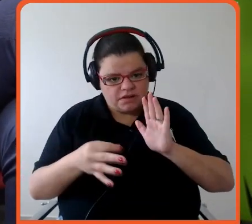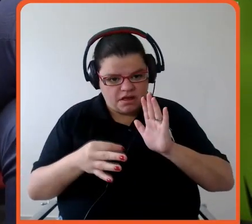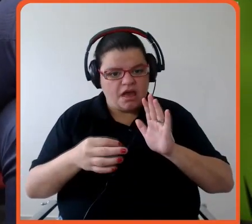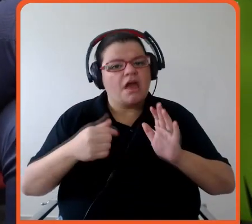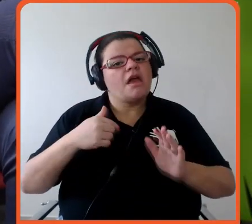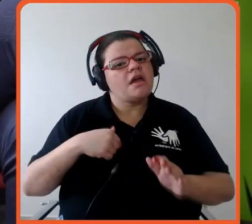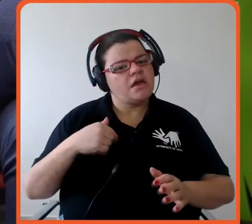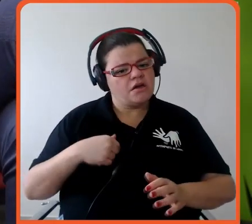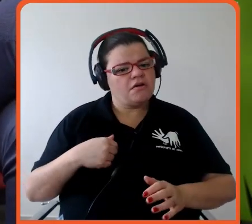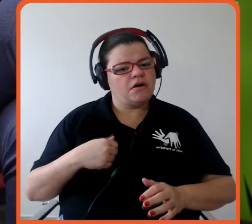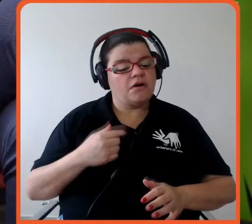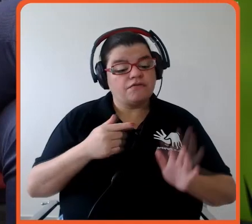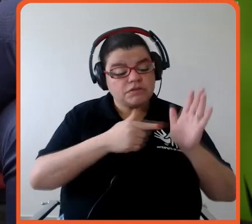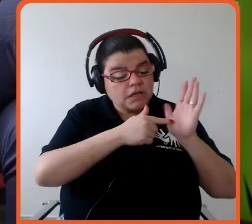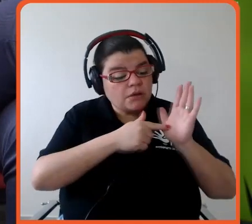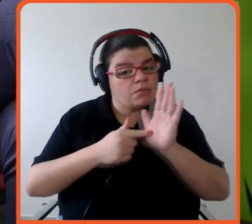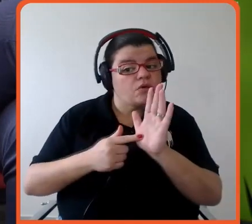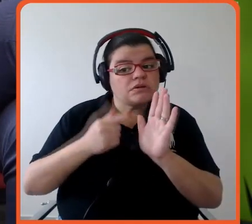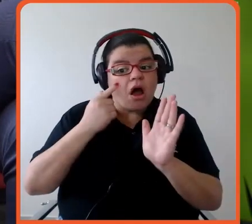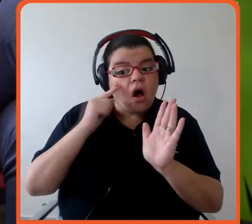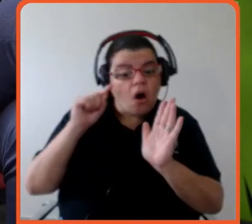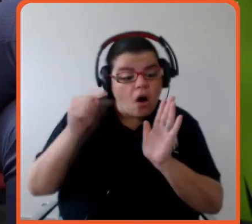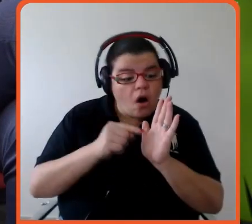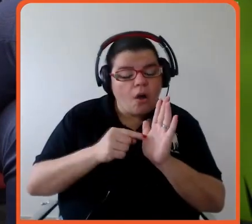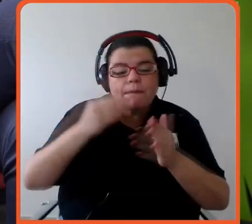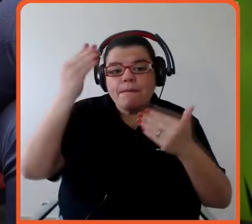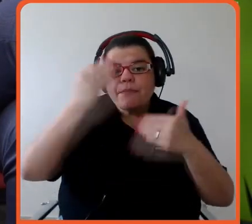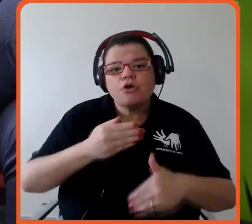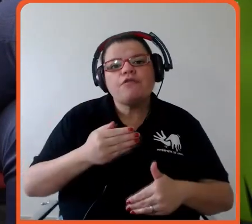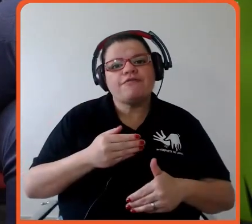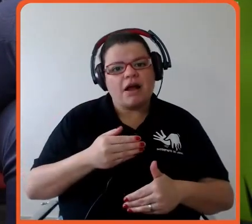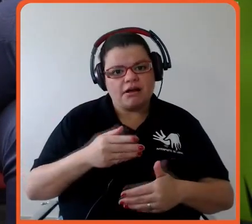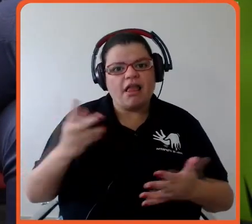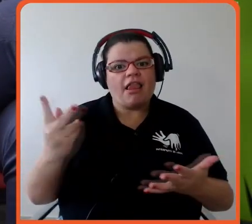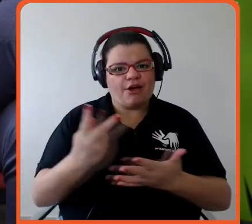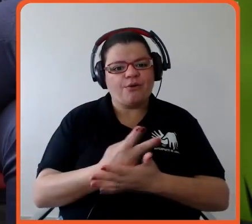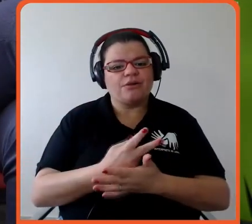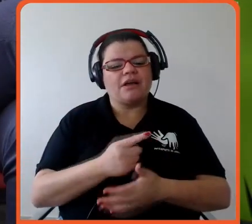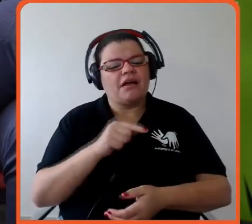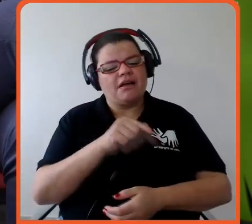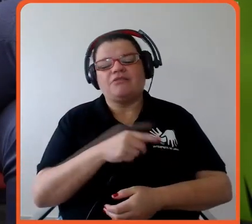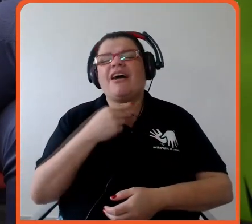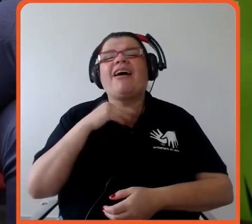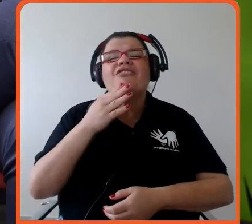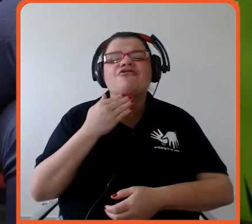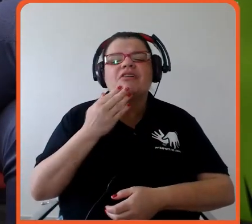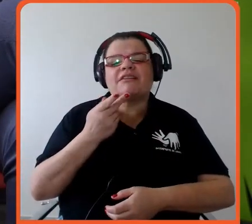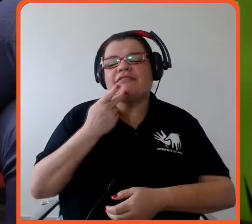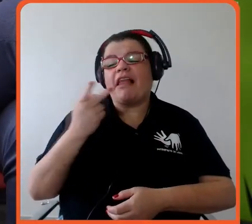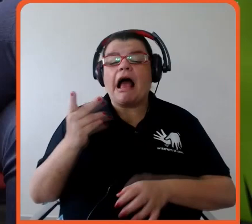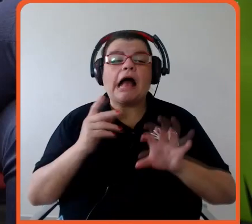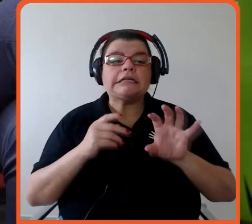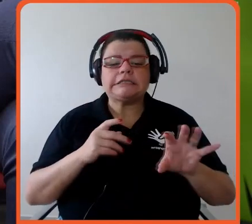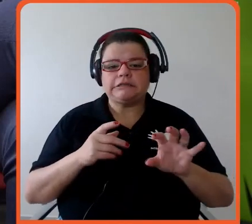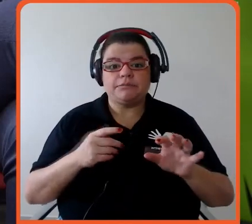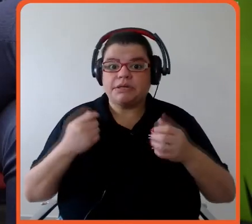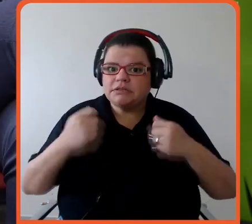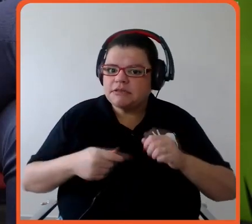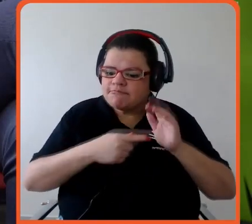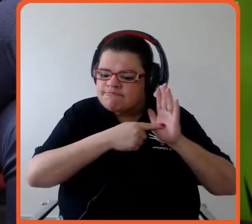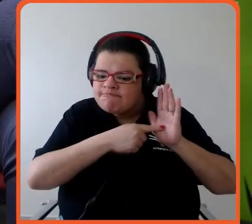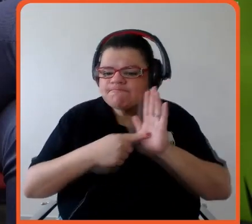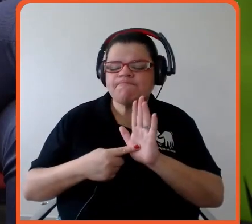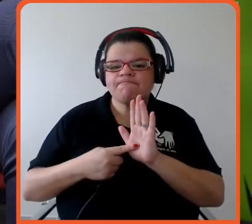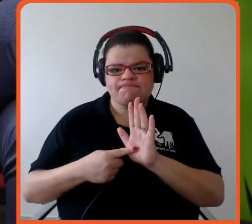efetivamente acontece, né? Não adianta, né? dizer, olha, aqui, assim, é assado. Não tem, né? Então, a minha